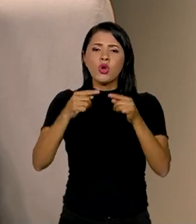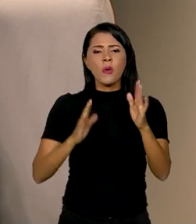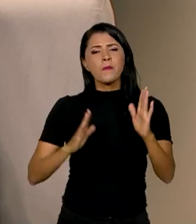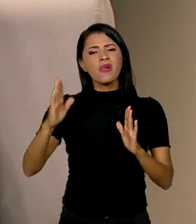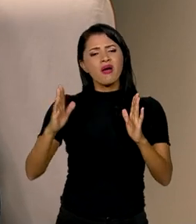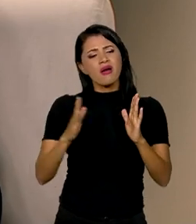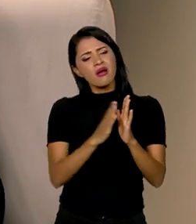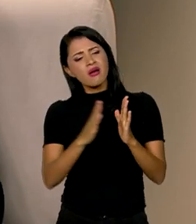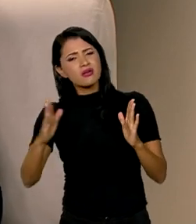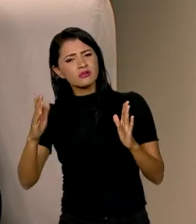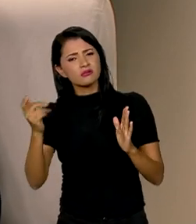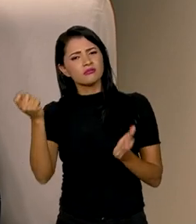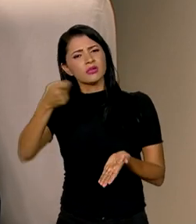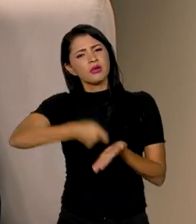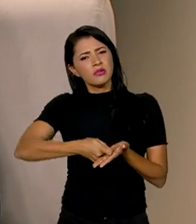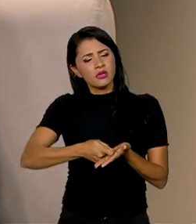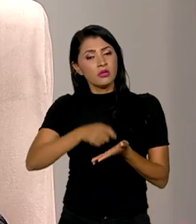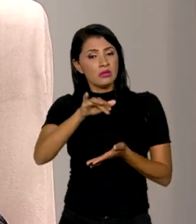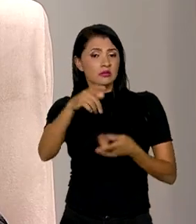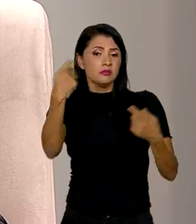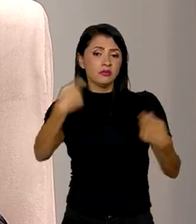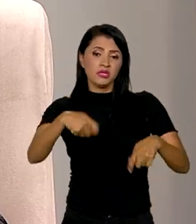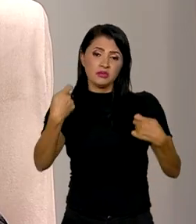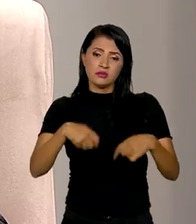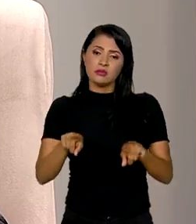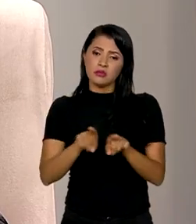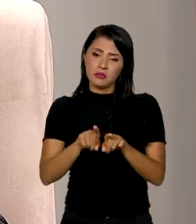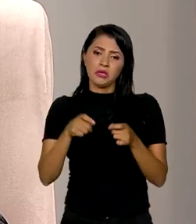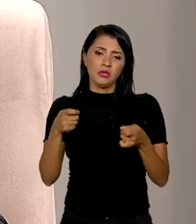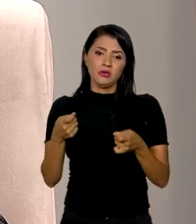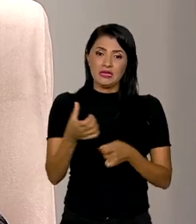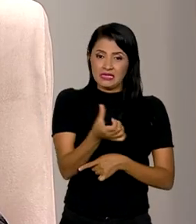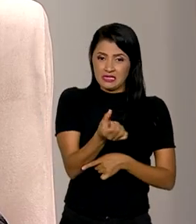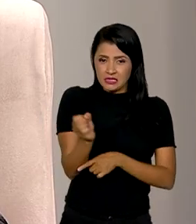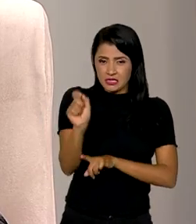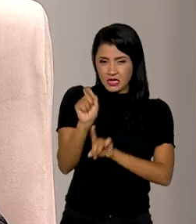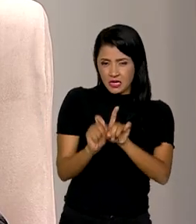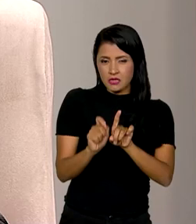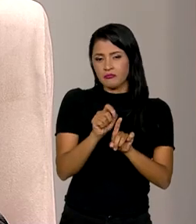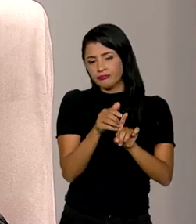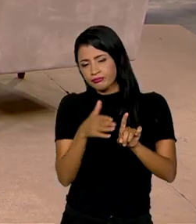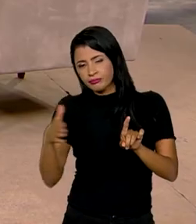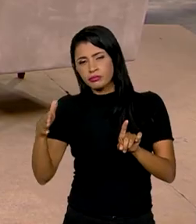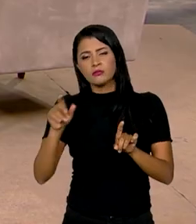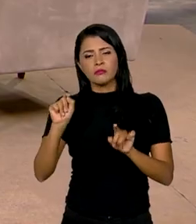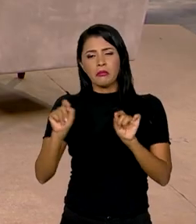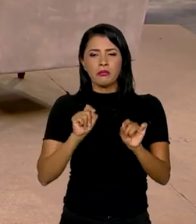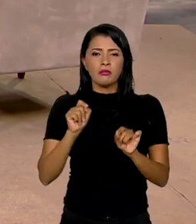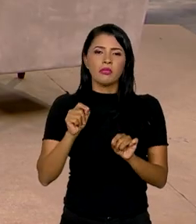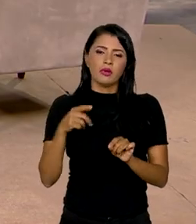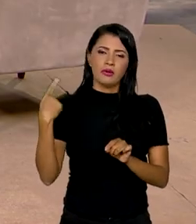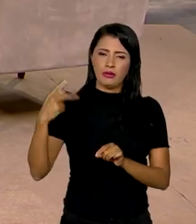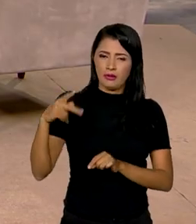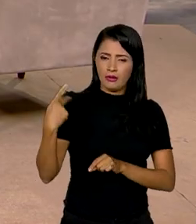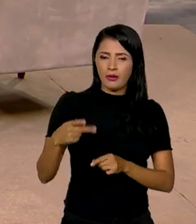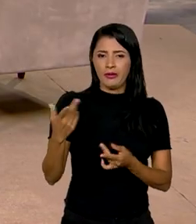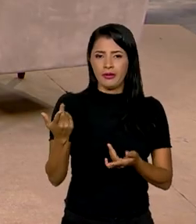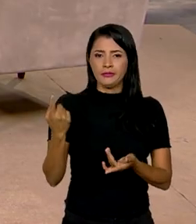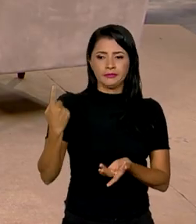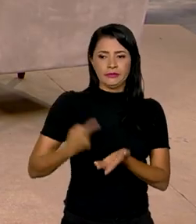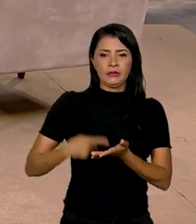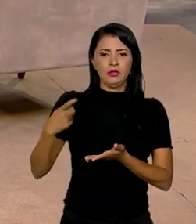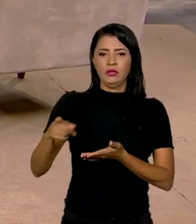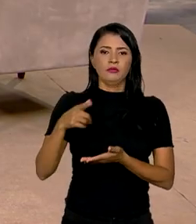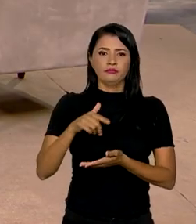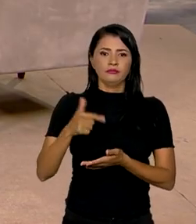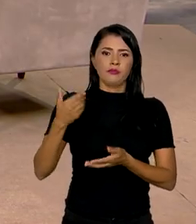desse pagamento. E se necessário, até os 60 meses para viabilizar que não comprometa o